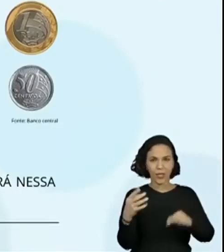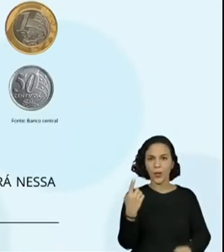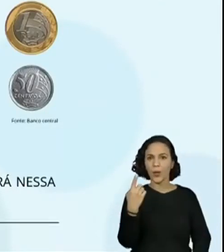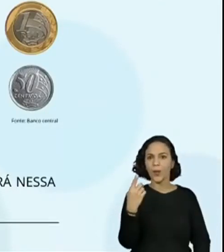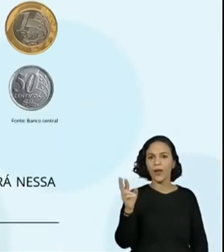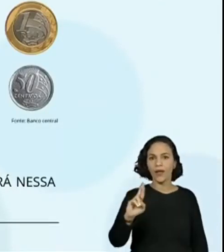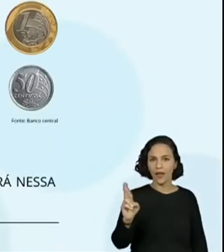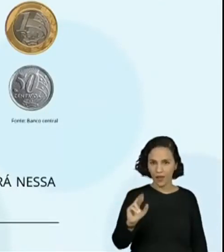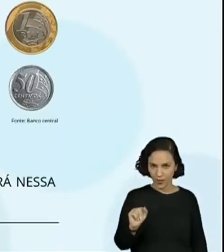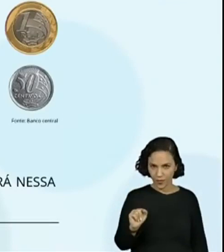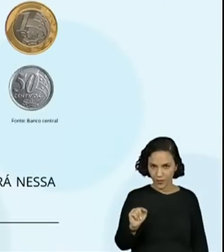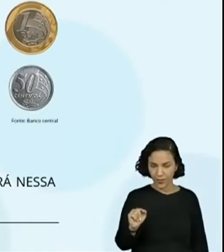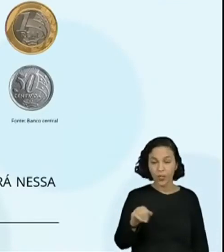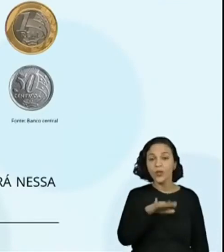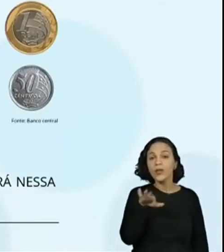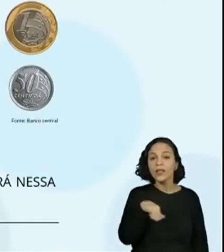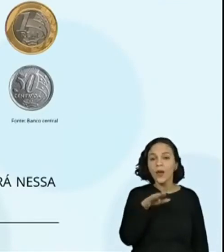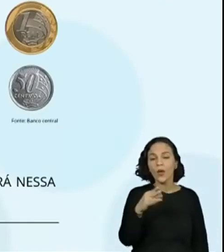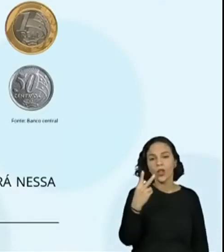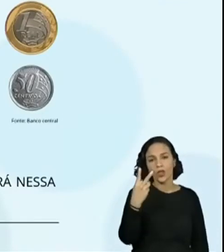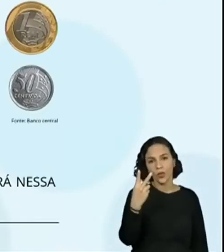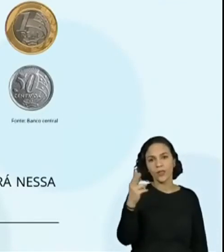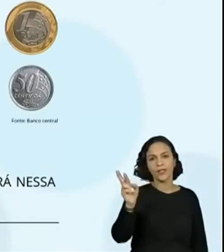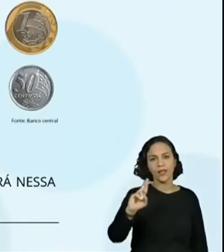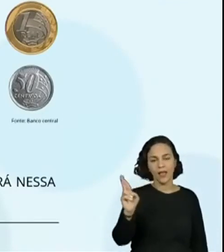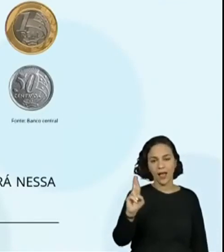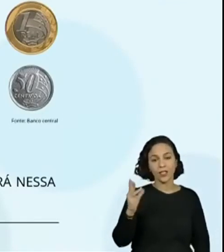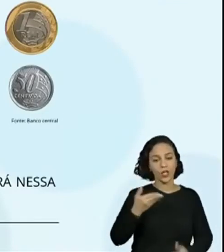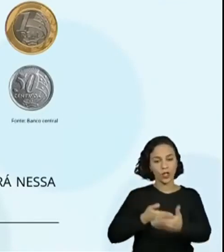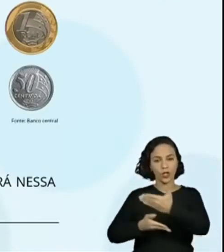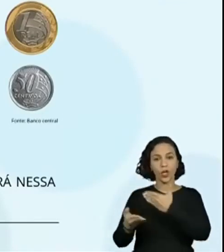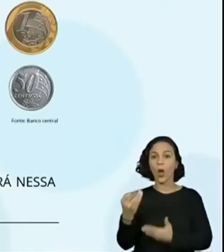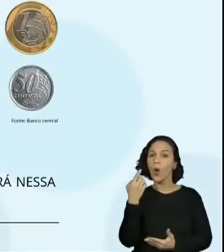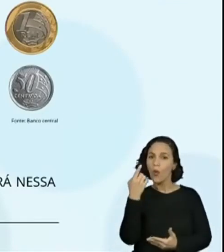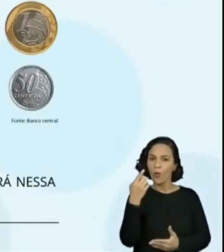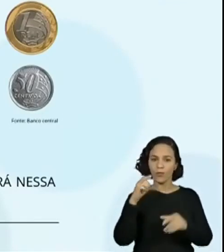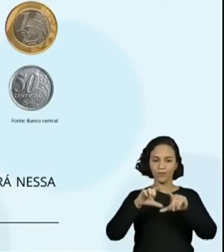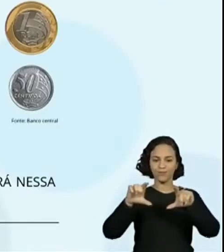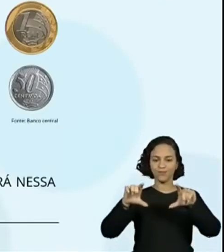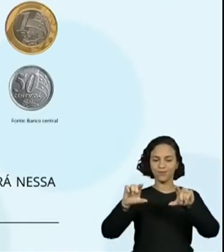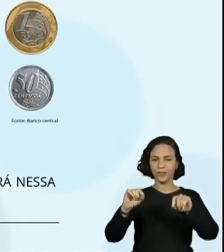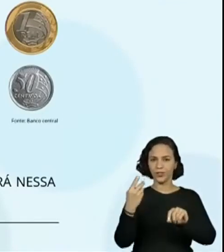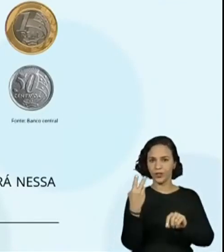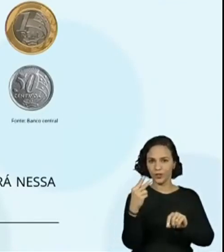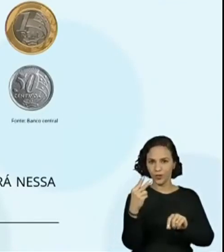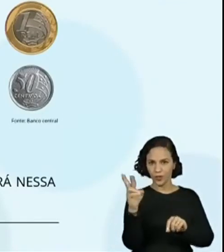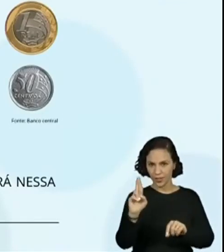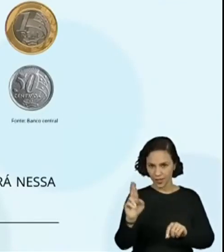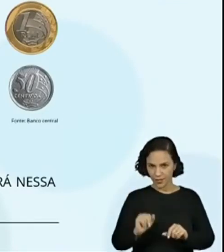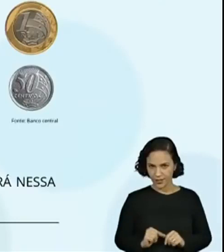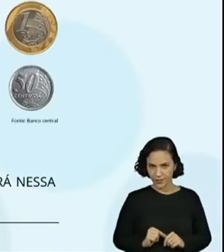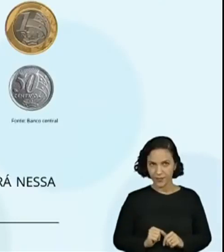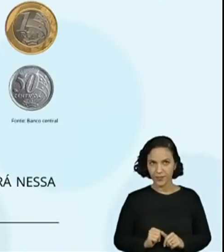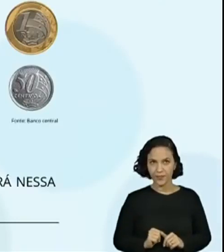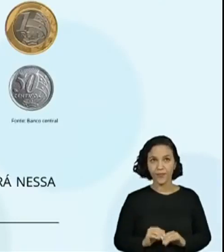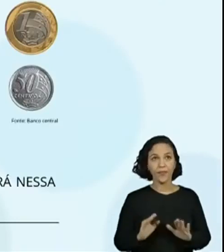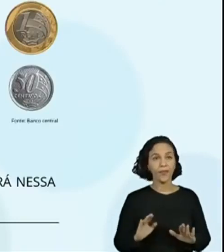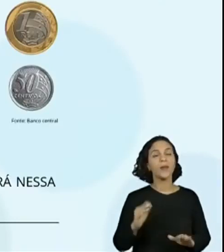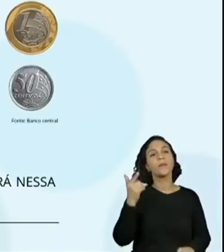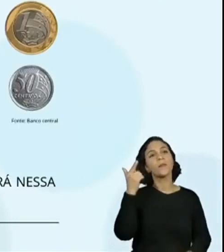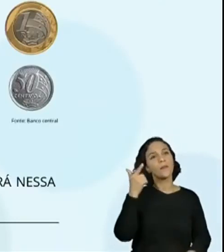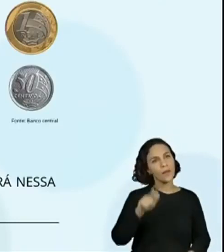dois reais. Uma cédula. Uma cédula. Aqui eu tenho outras duas